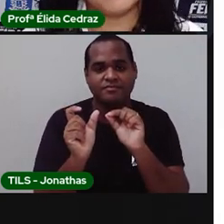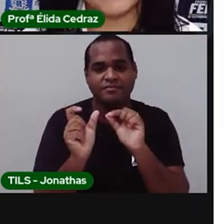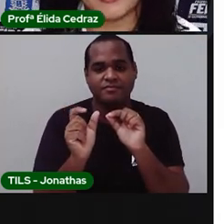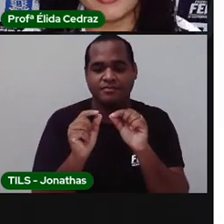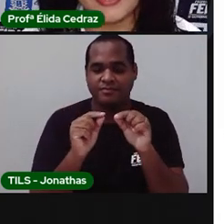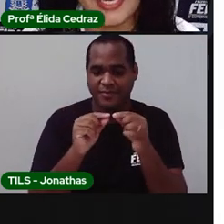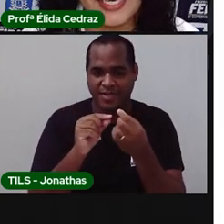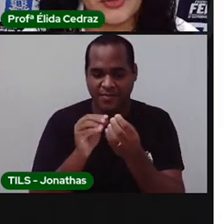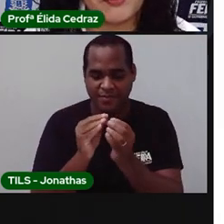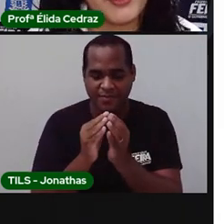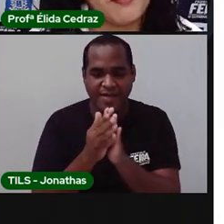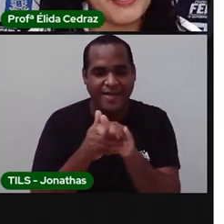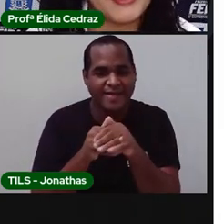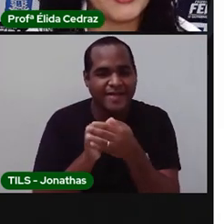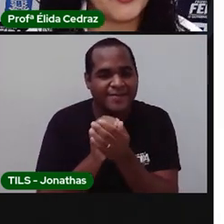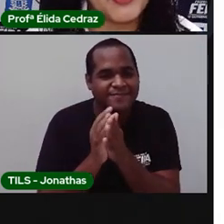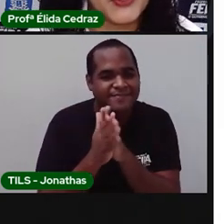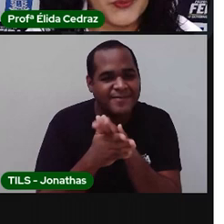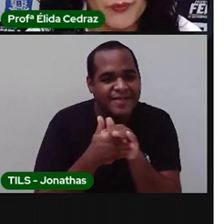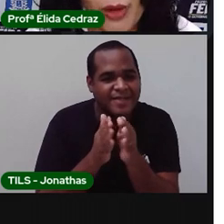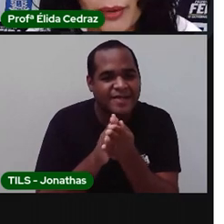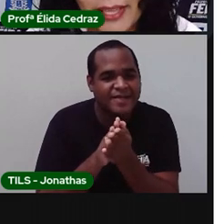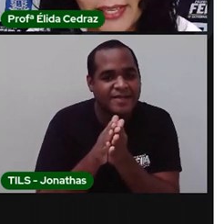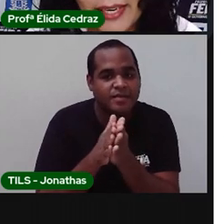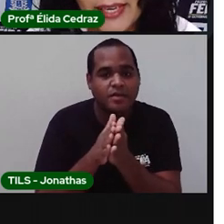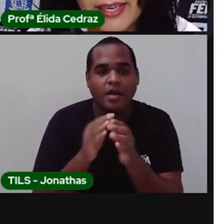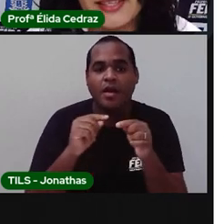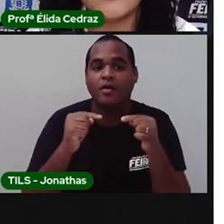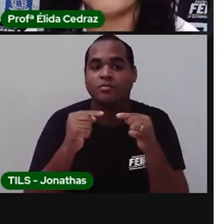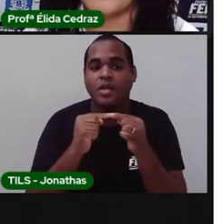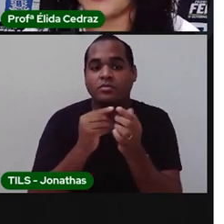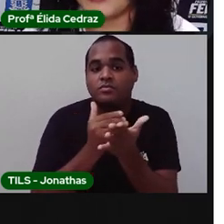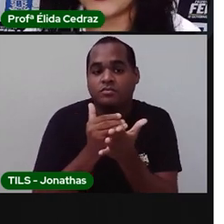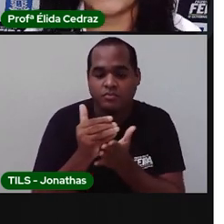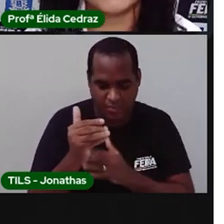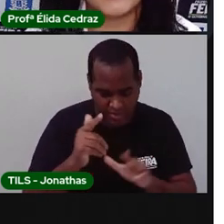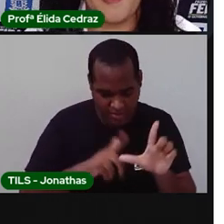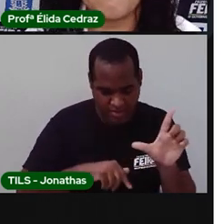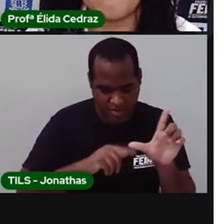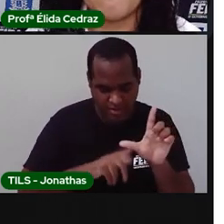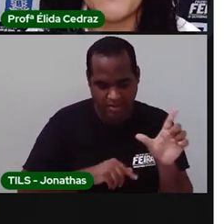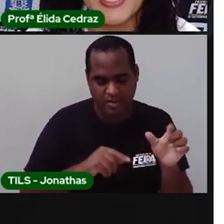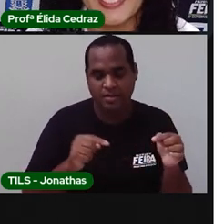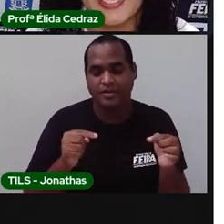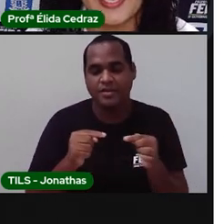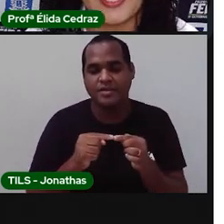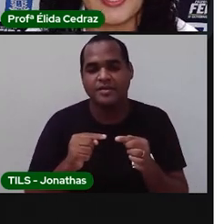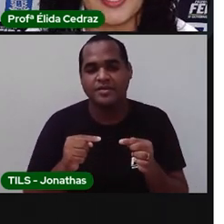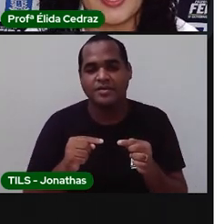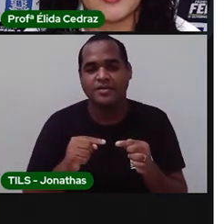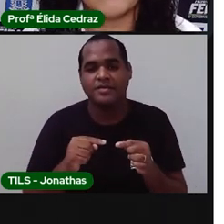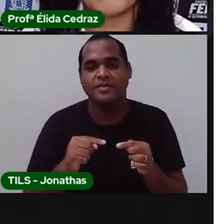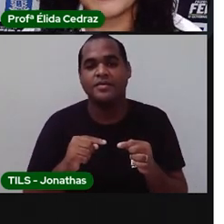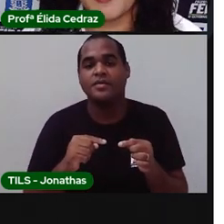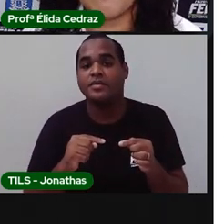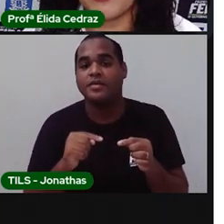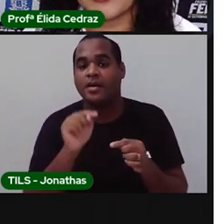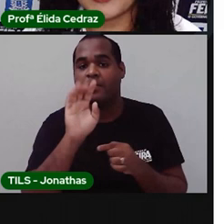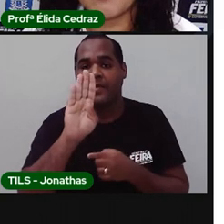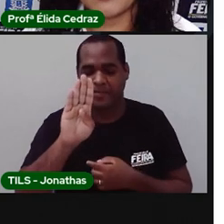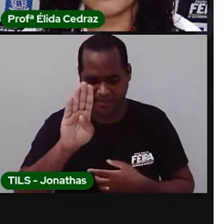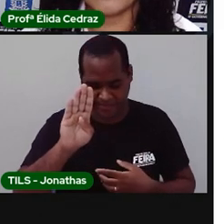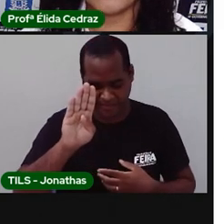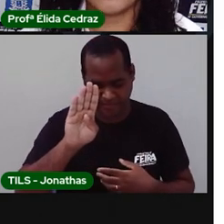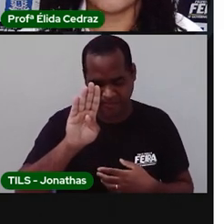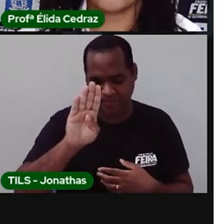O brigadeiro. Porque brigadeiro começou com qual letra? Isso. Letra B. E a